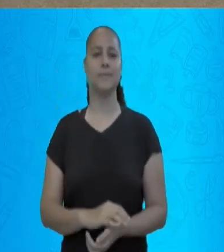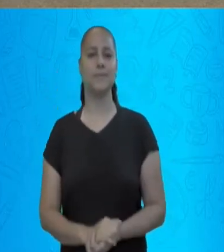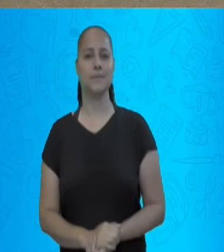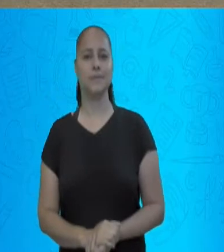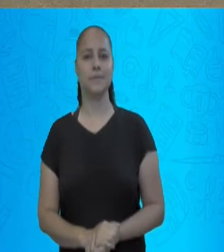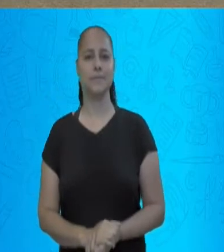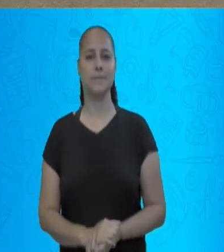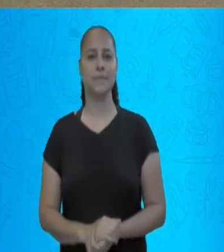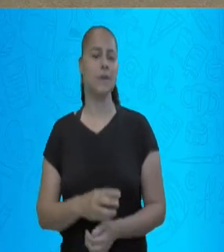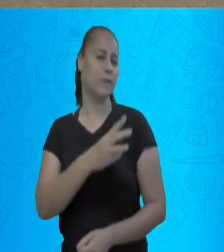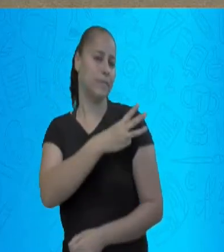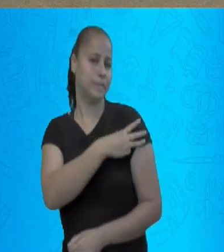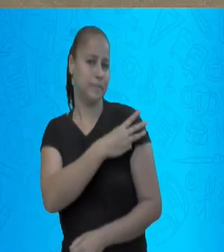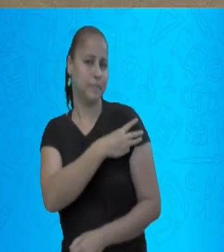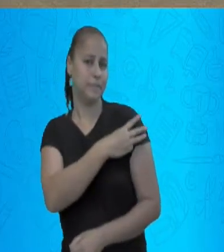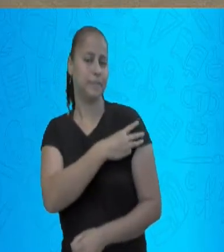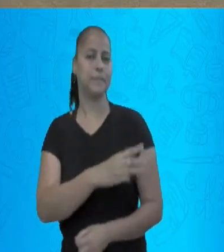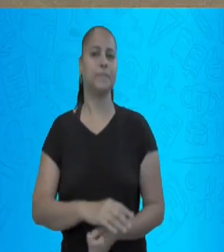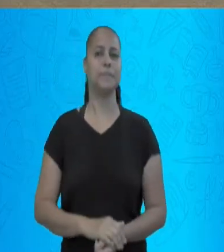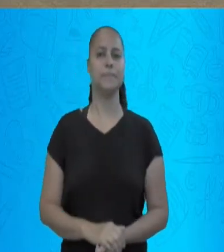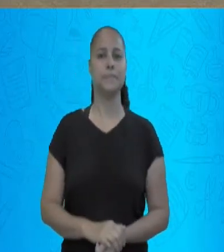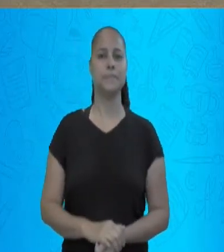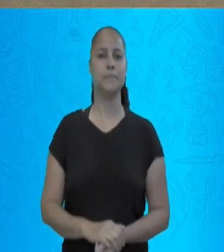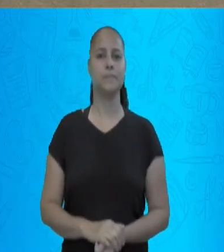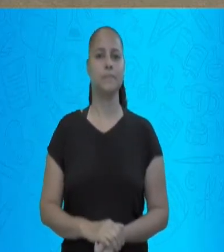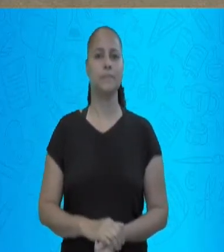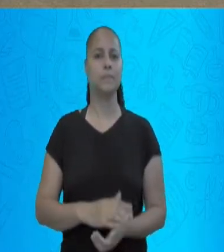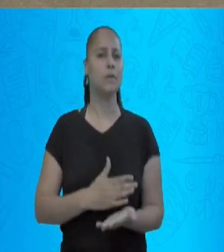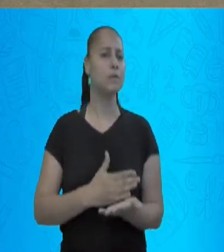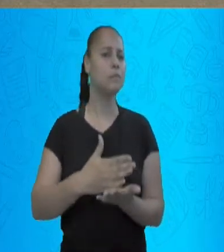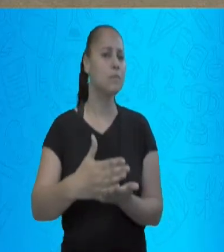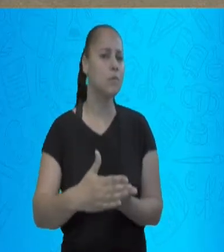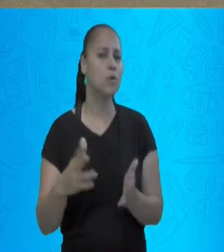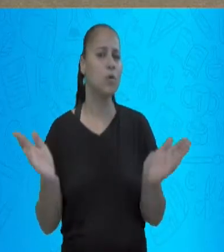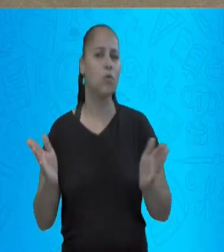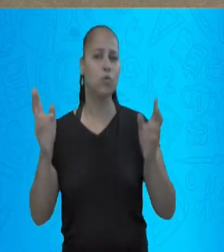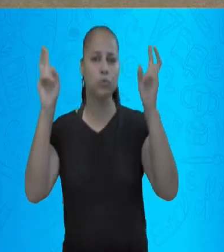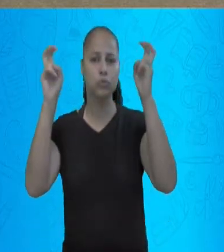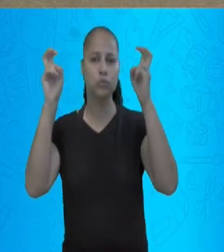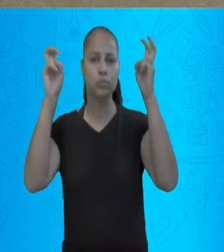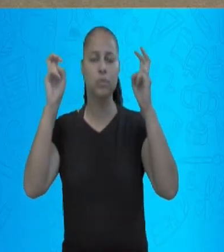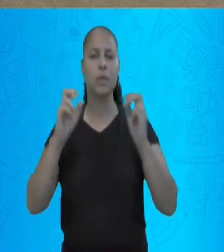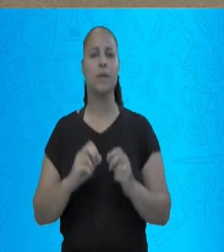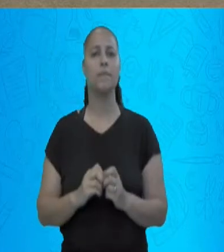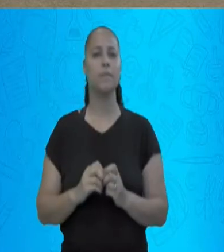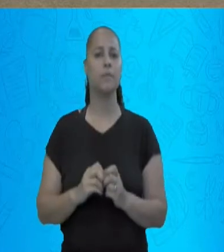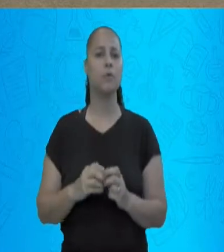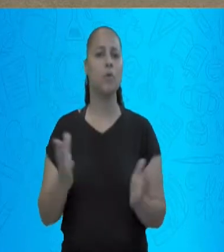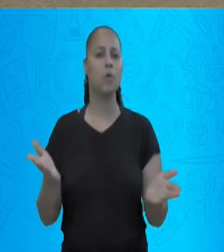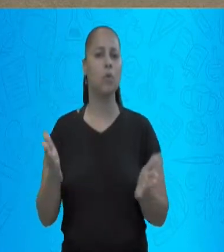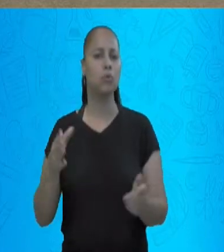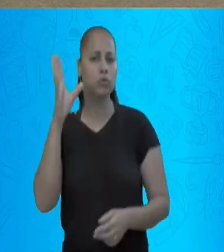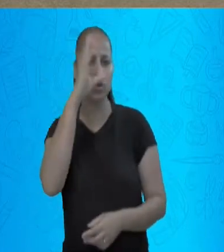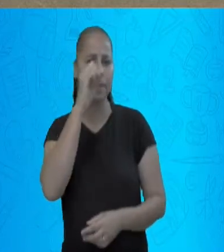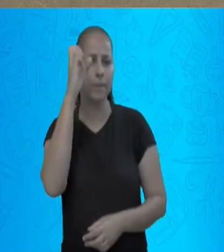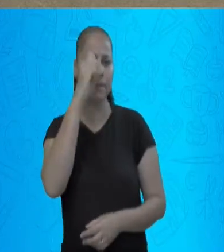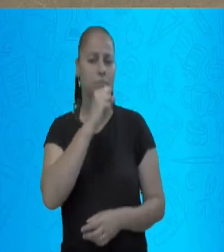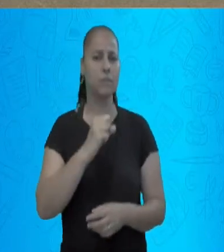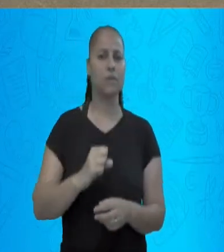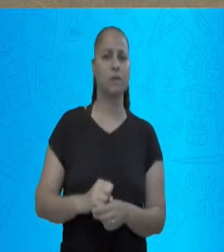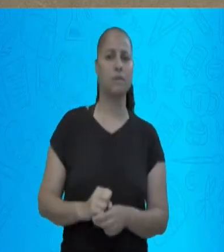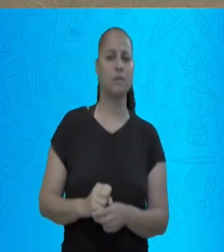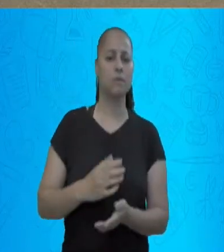ciências para o terceiro ano. Como o slide já está mostrando, nós vamos trabalhar hoje um